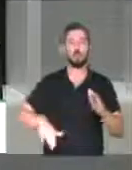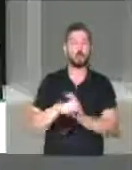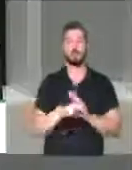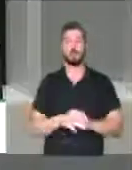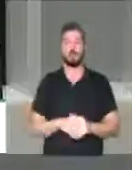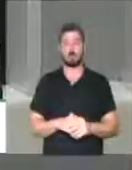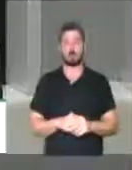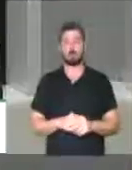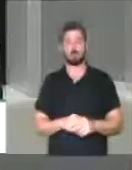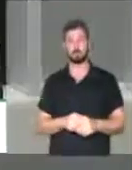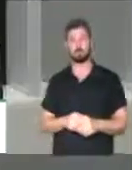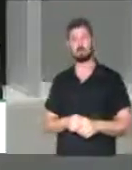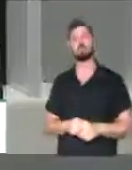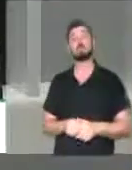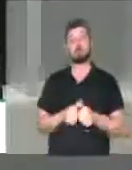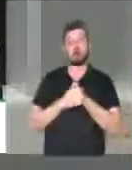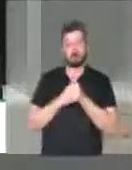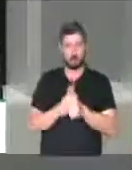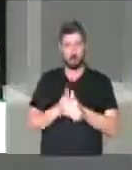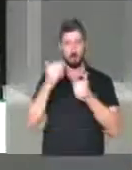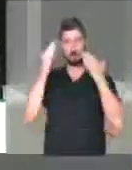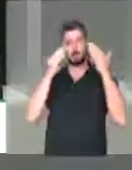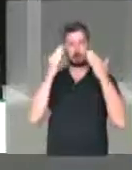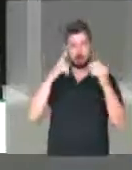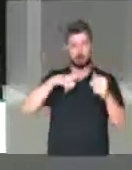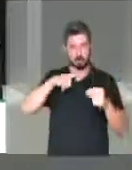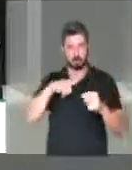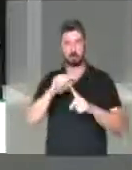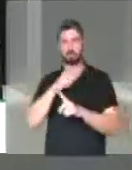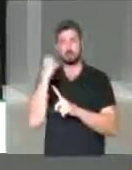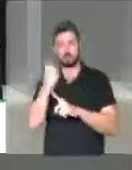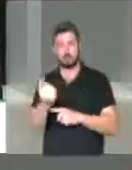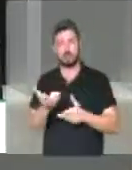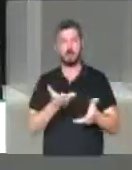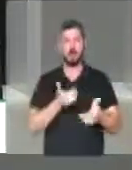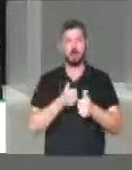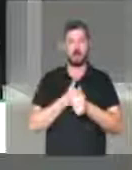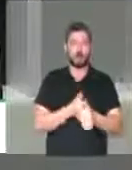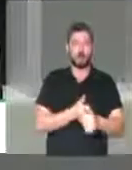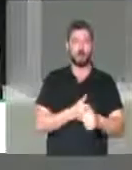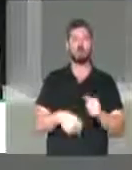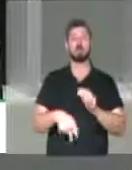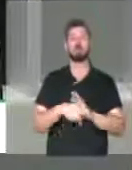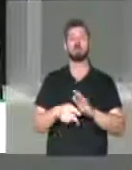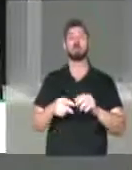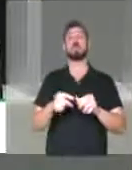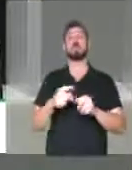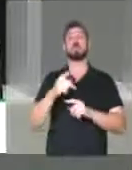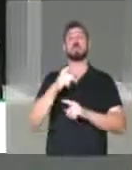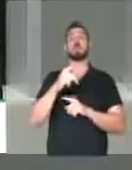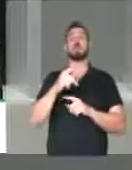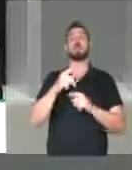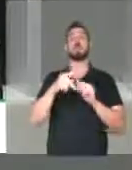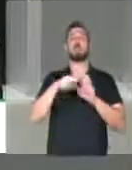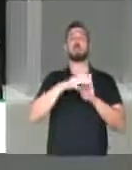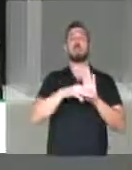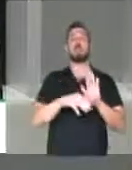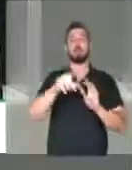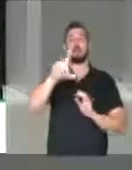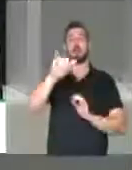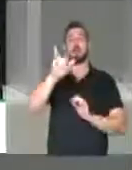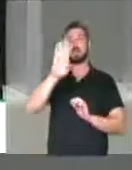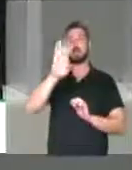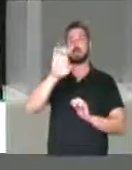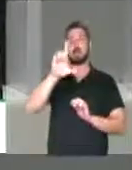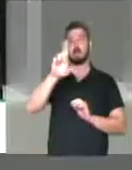integral com acompanhamento psicológico e social pelo programa Libélulas da